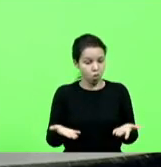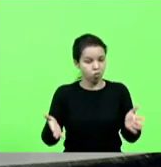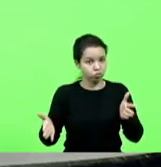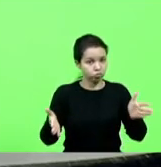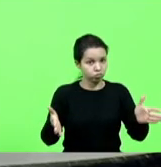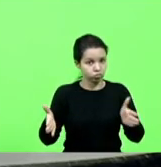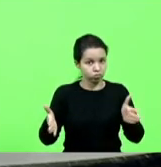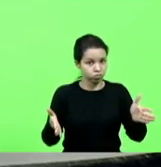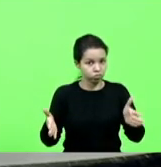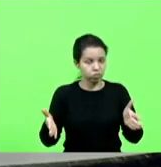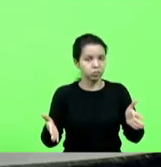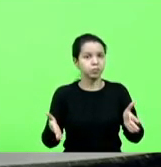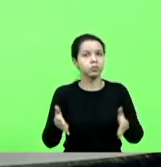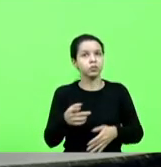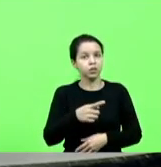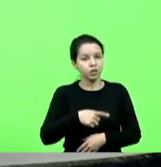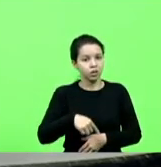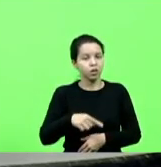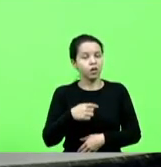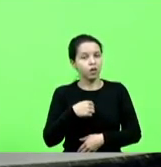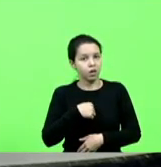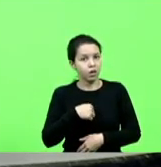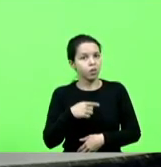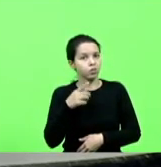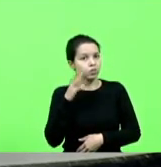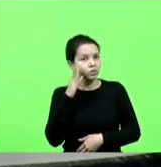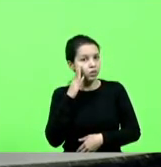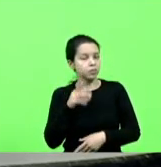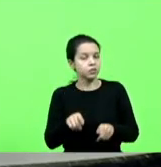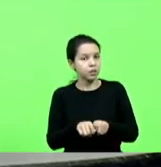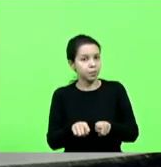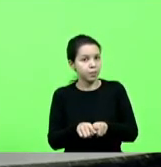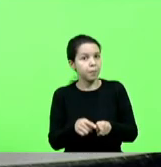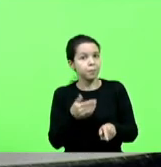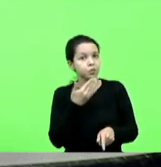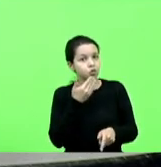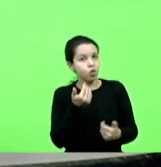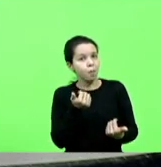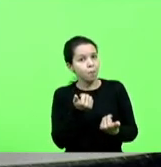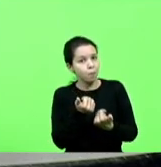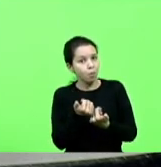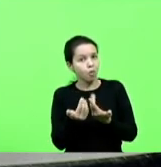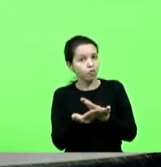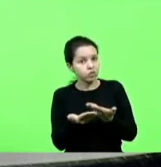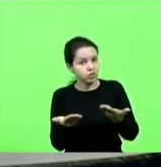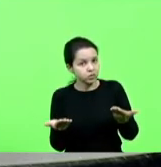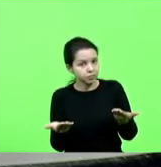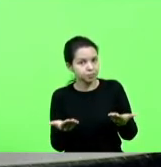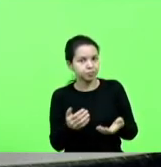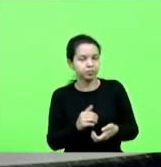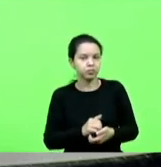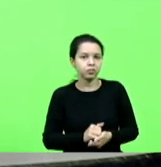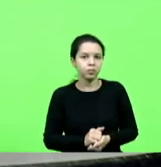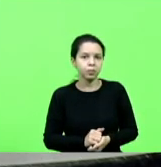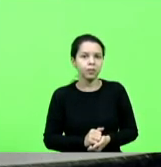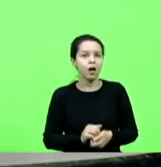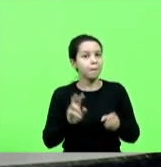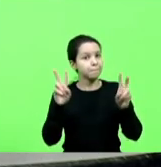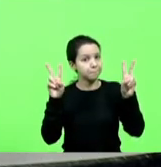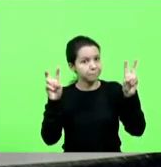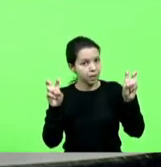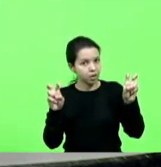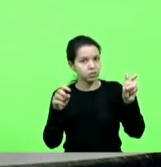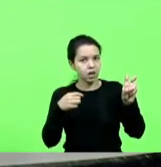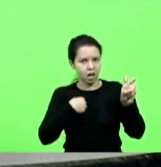hoje e eu, nesse momento, também quero pedir o apoio dos meus colegas que estão aqui na casa para essa pauta que não é